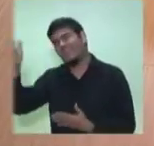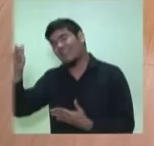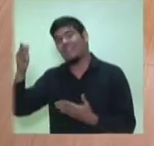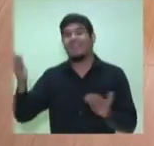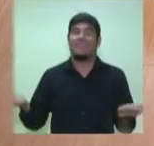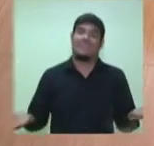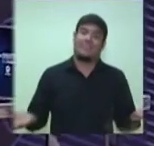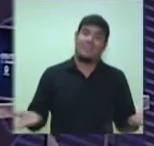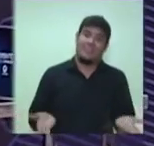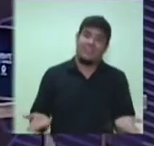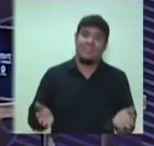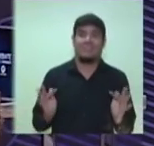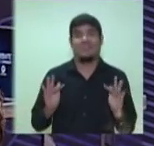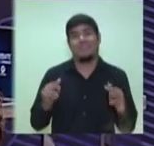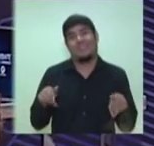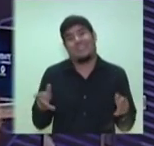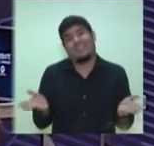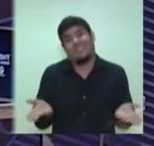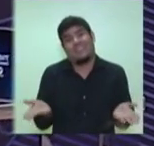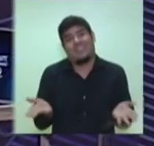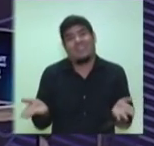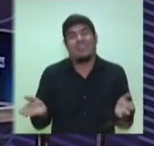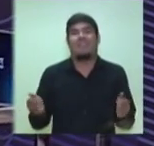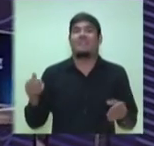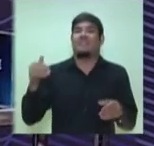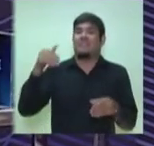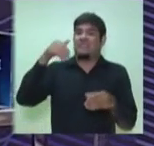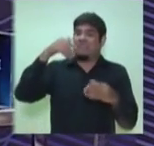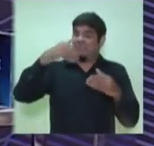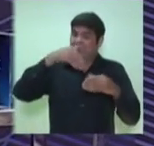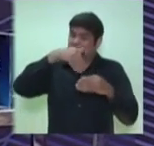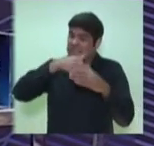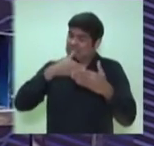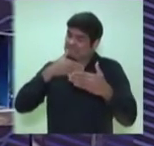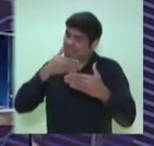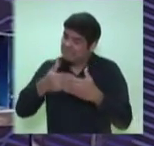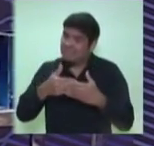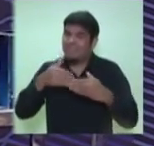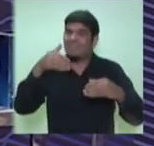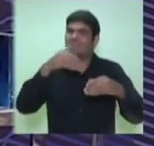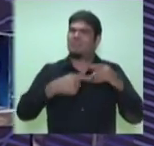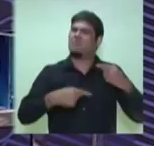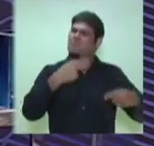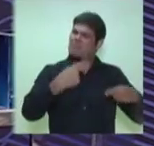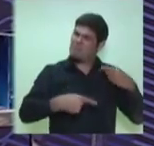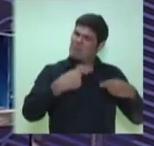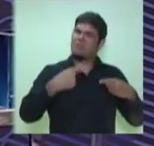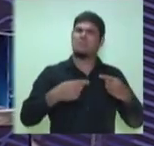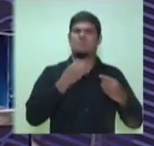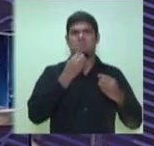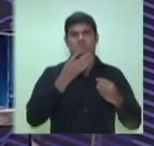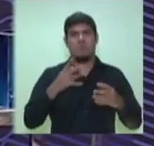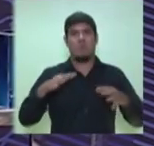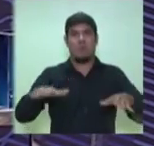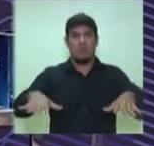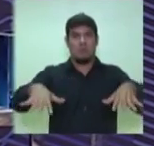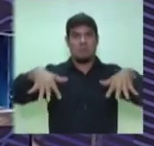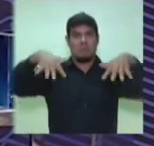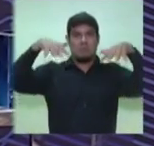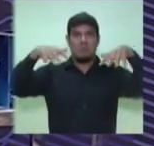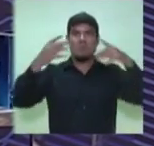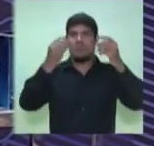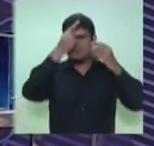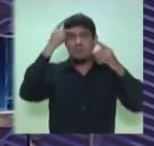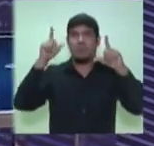reconhecimento. Estamos na reta final da campanha, de uma campanha bastante acirrada, mas conseguimos fazer um debate com uma alta audiência na TV e